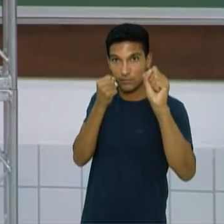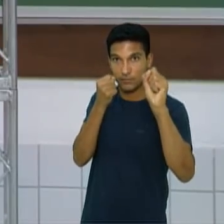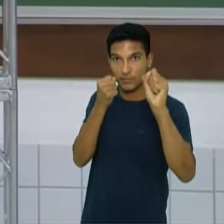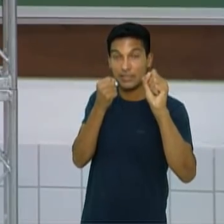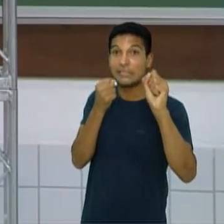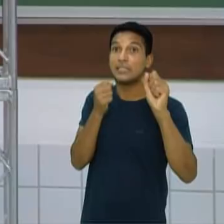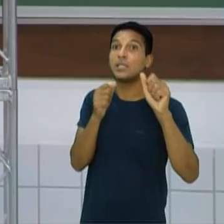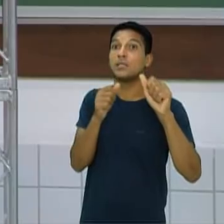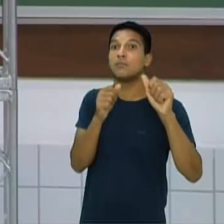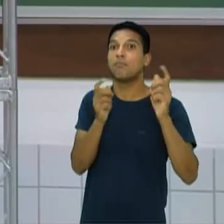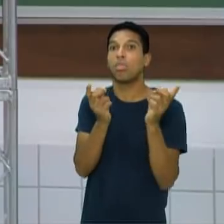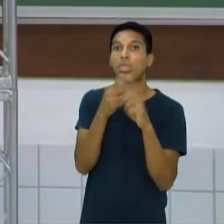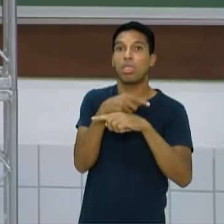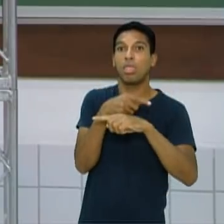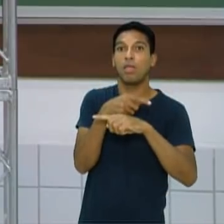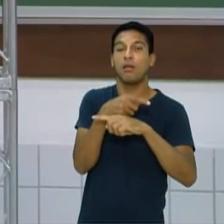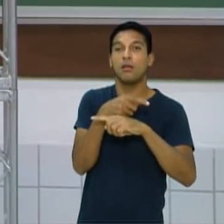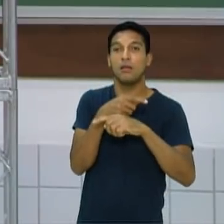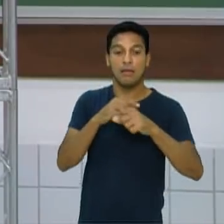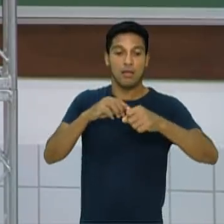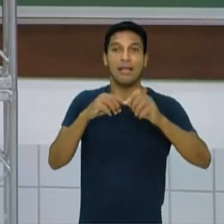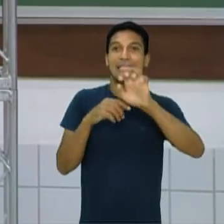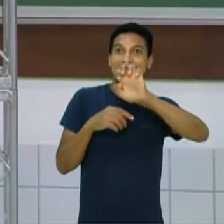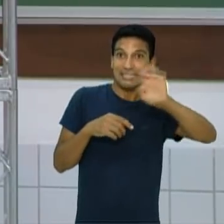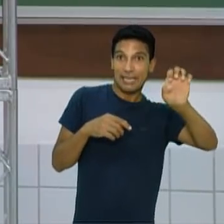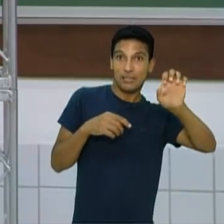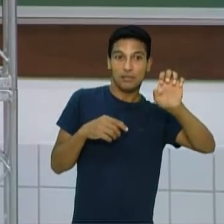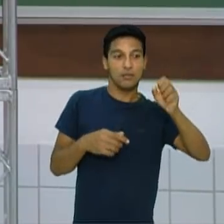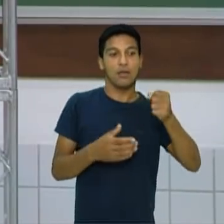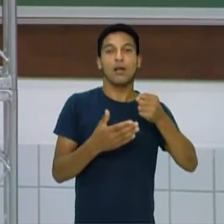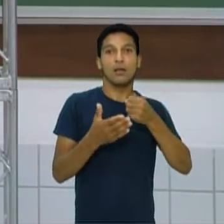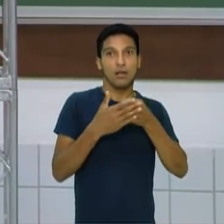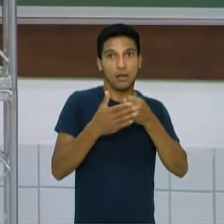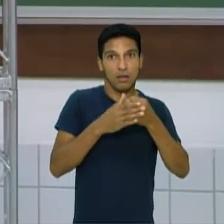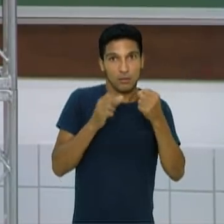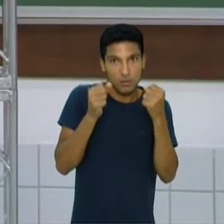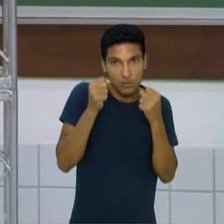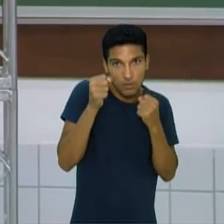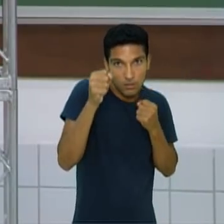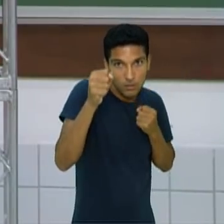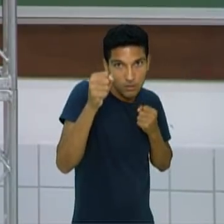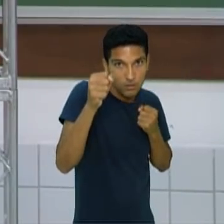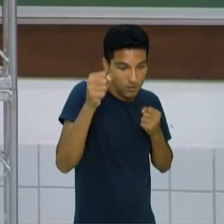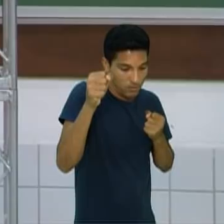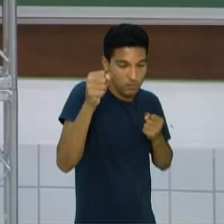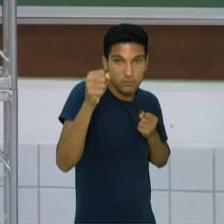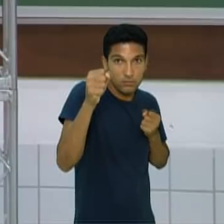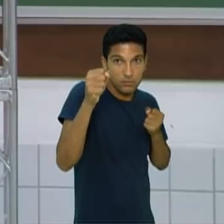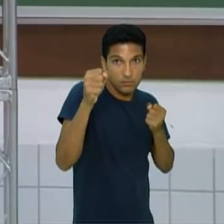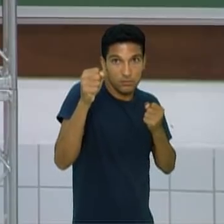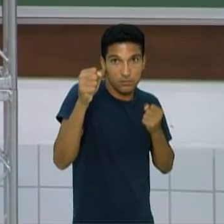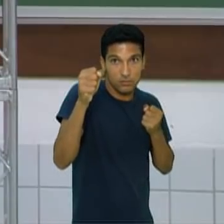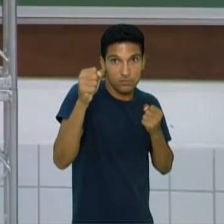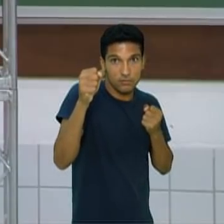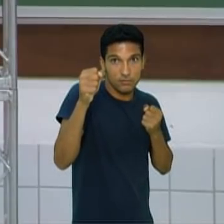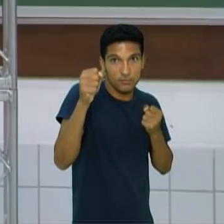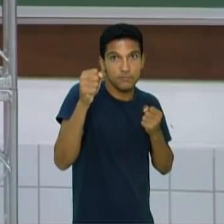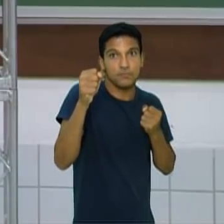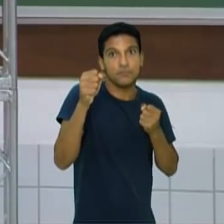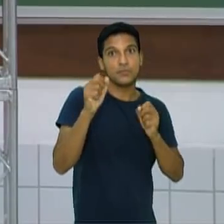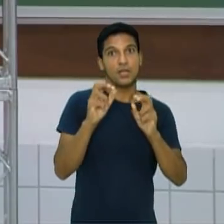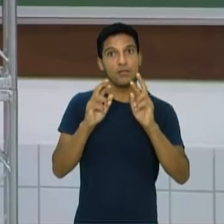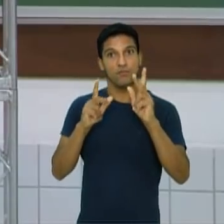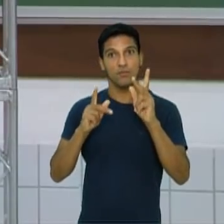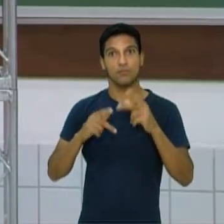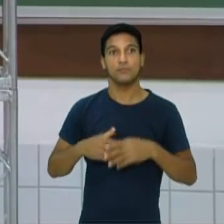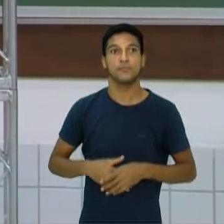canhoteiro, vai ser ao contrário. Você vai ter o direito à frente e o esquerdo mais próximo do seu corpo, ok? Então,